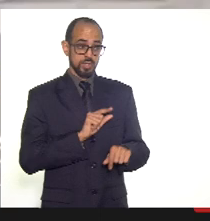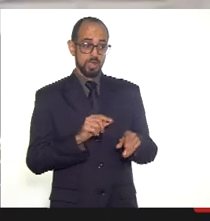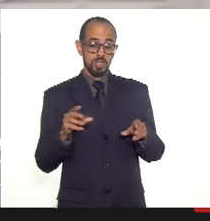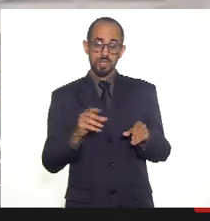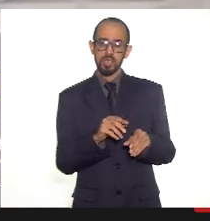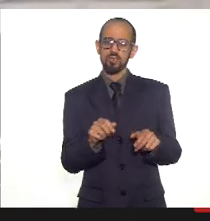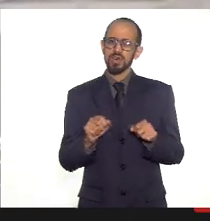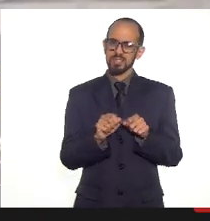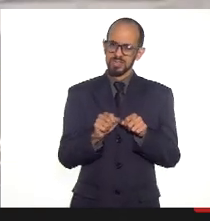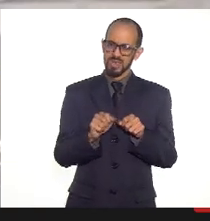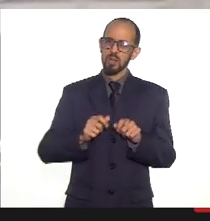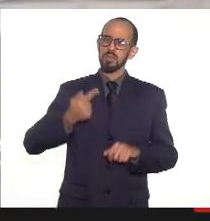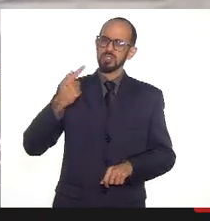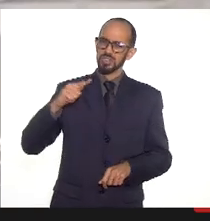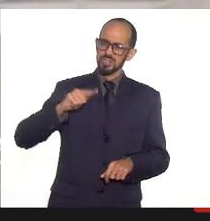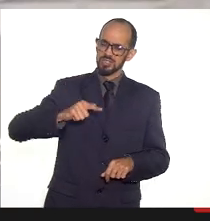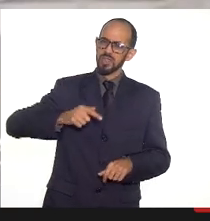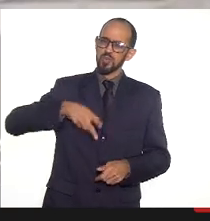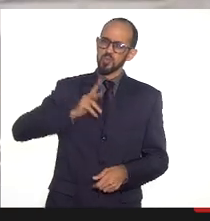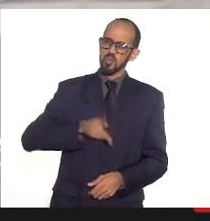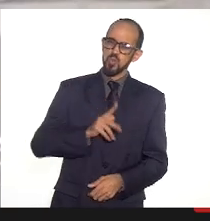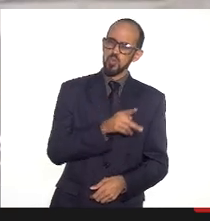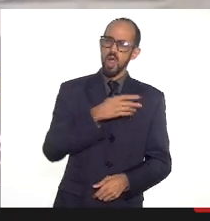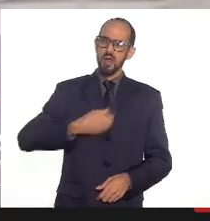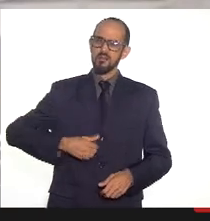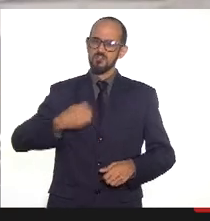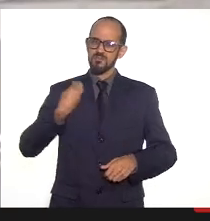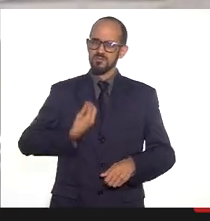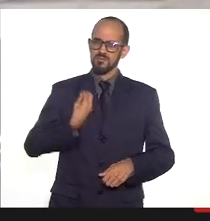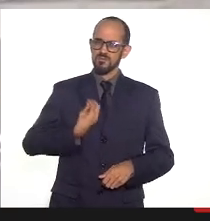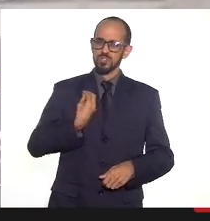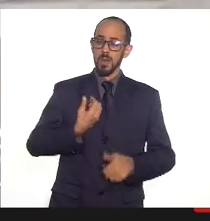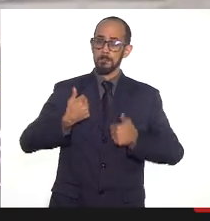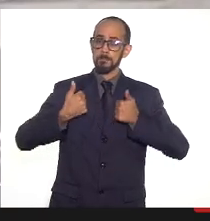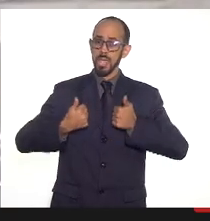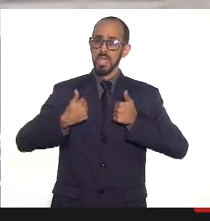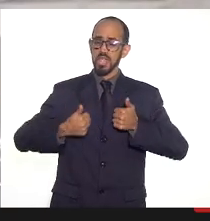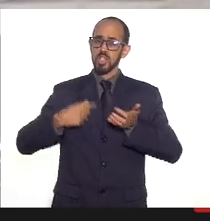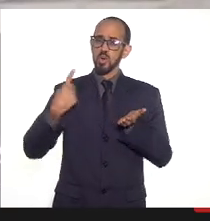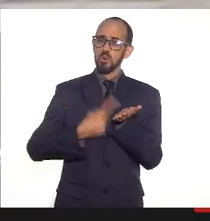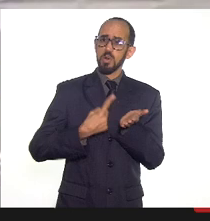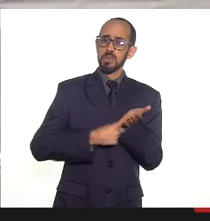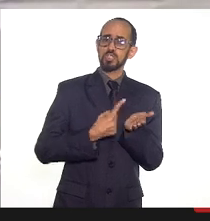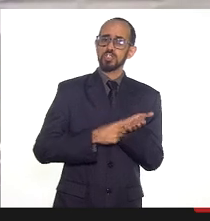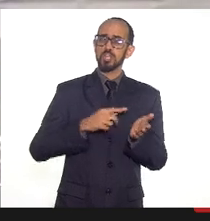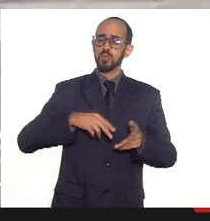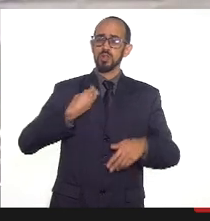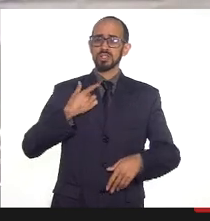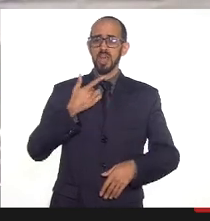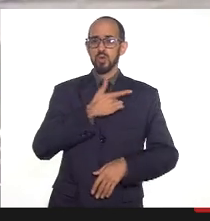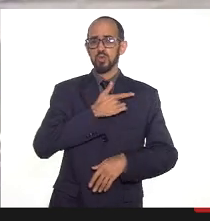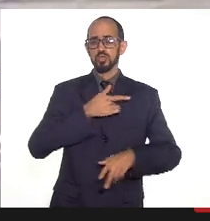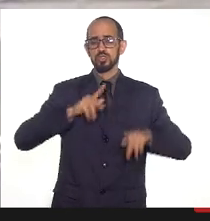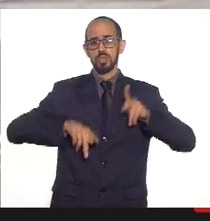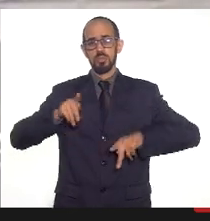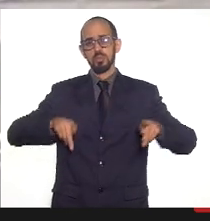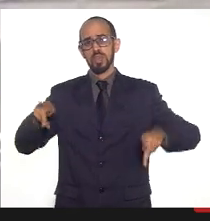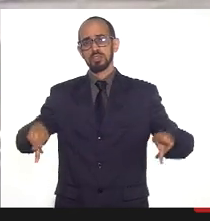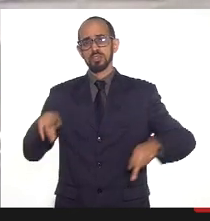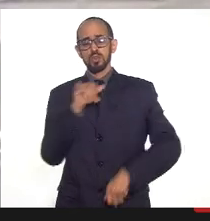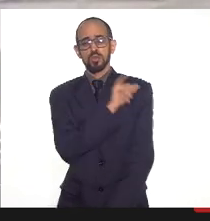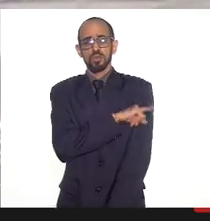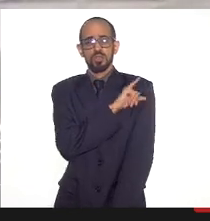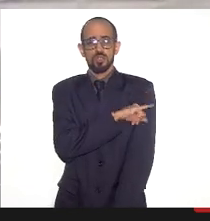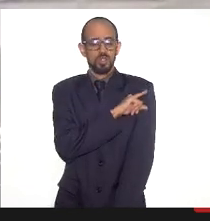de vez uma gestão permanente eficiente comprometida com a saúde pública com o povo do estado do rio de